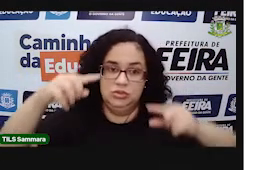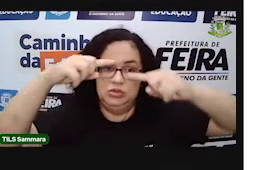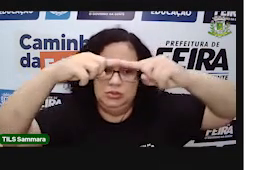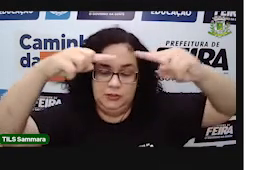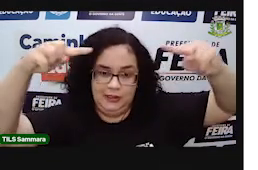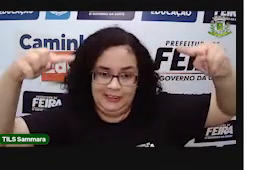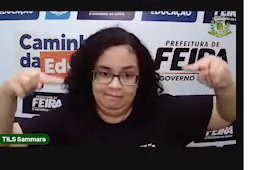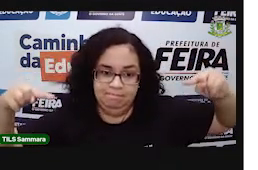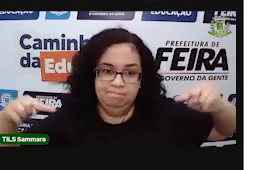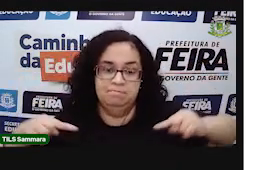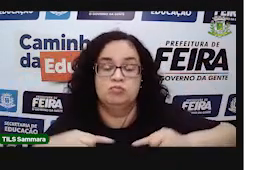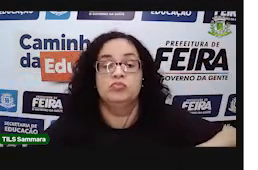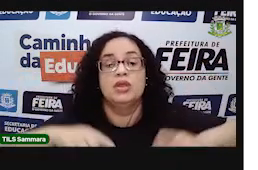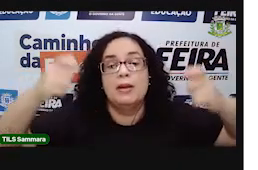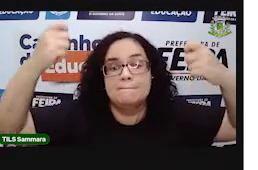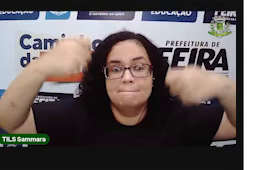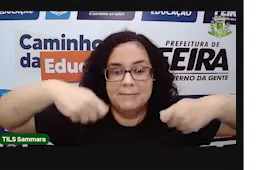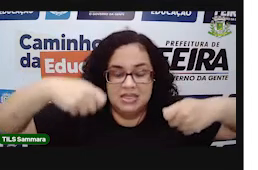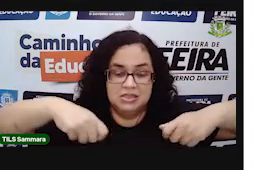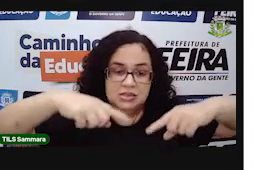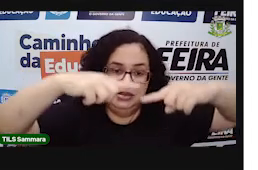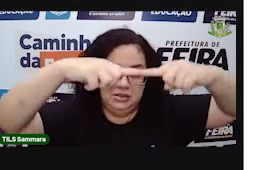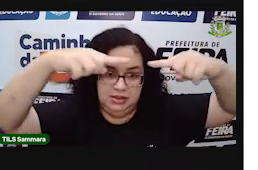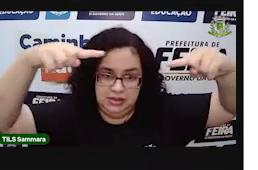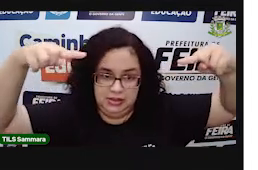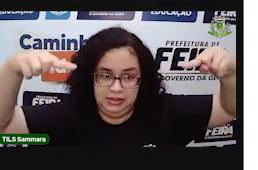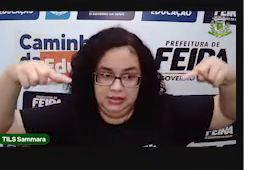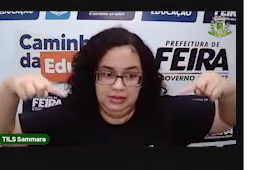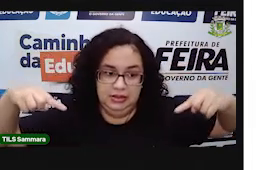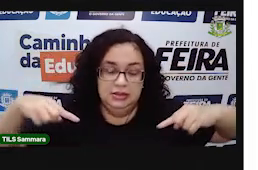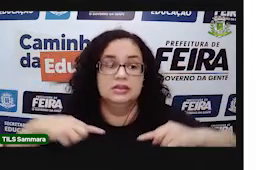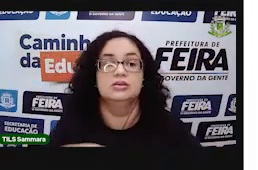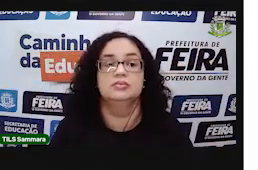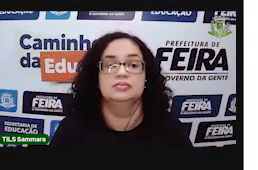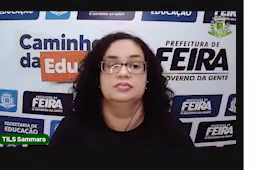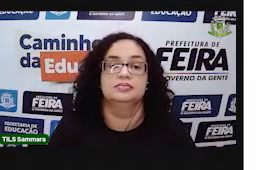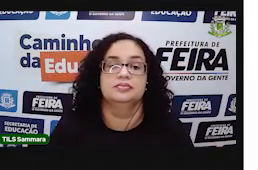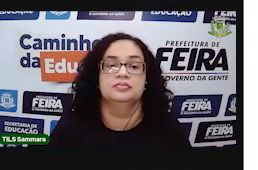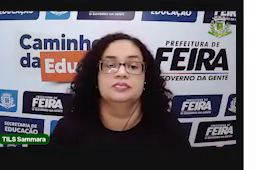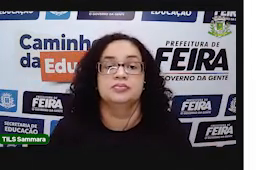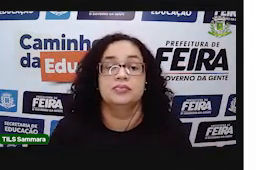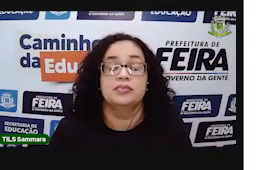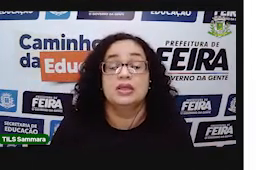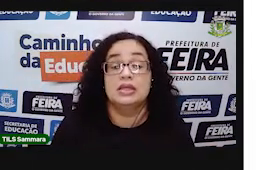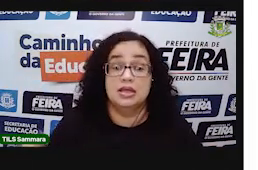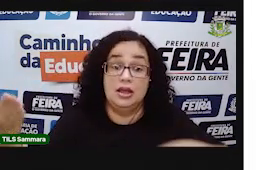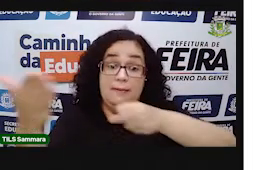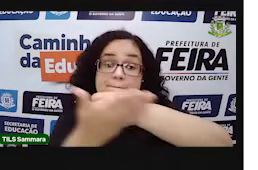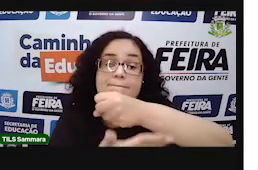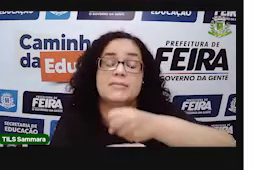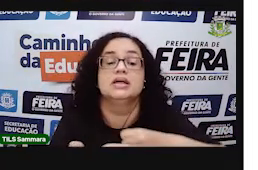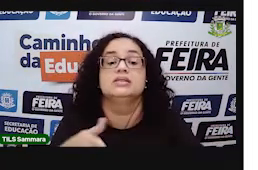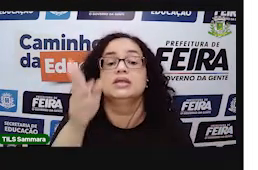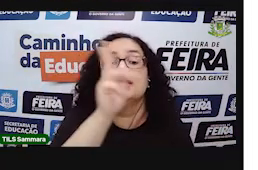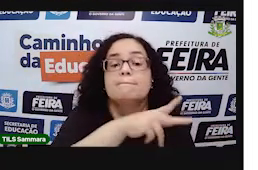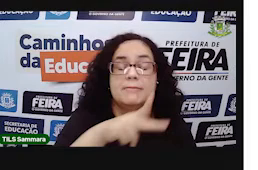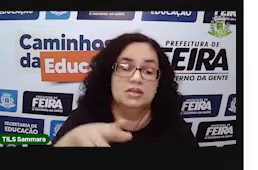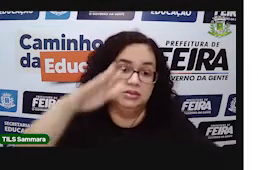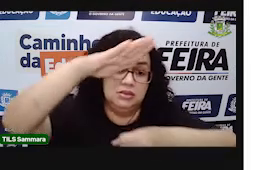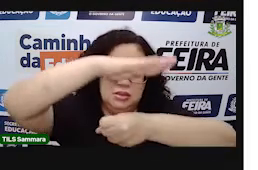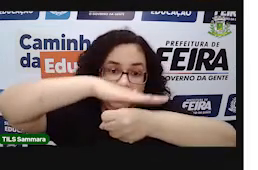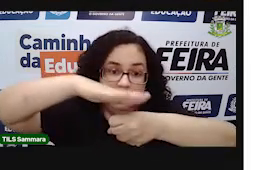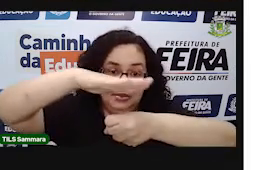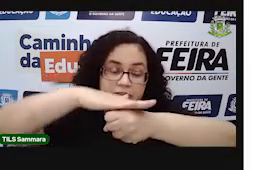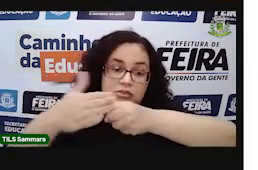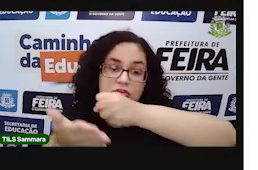ser prisma, as faces laterais precisam ser retângulos. É isso? É isso. E as